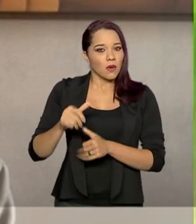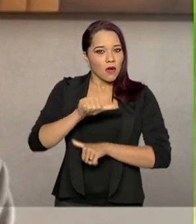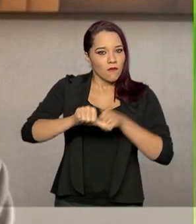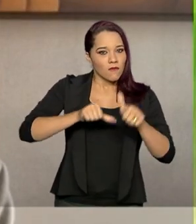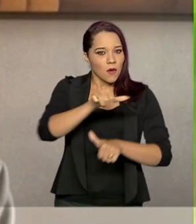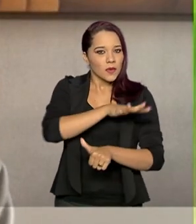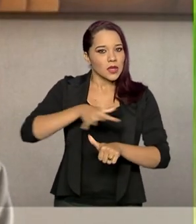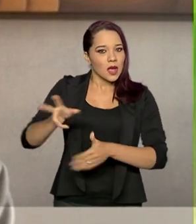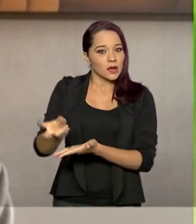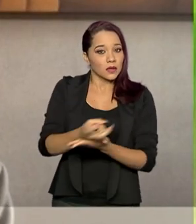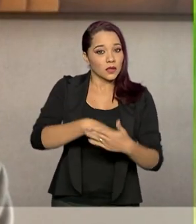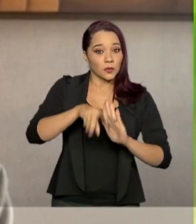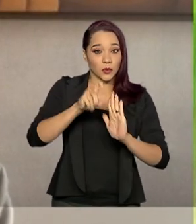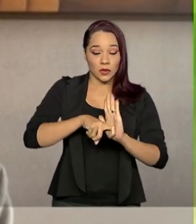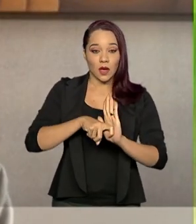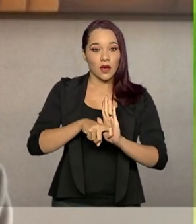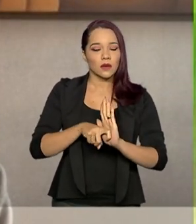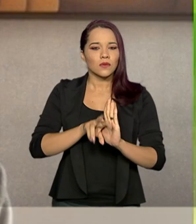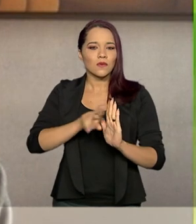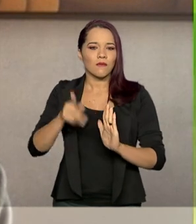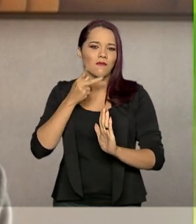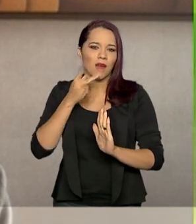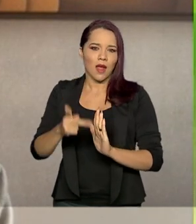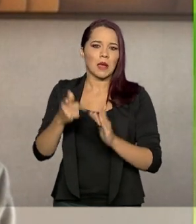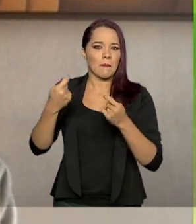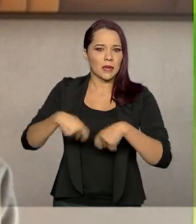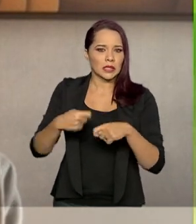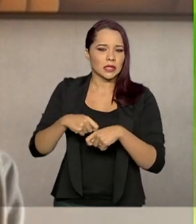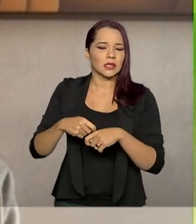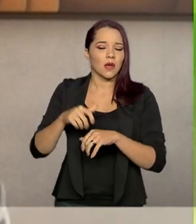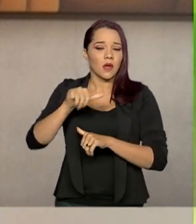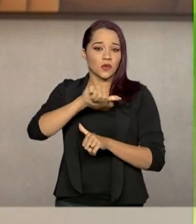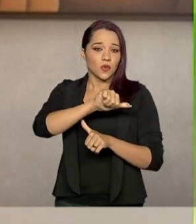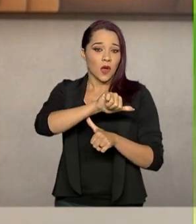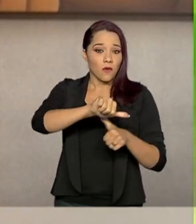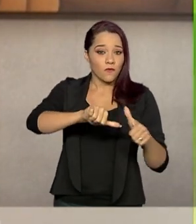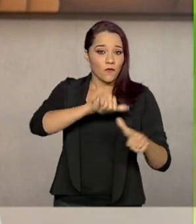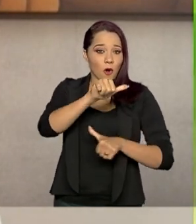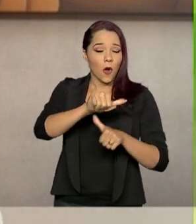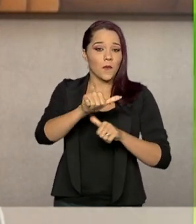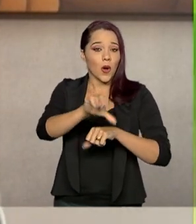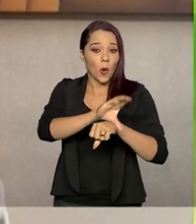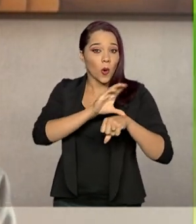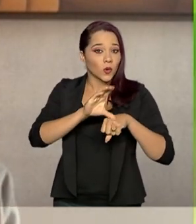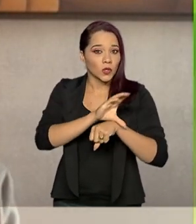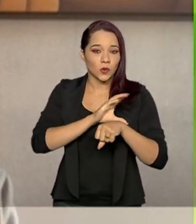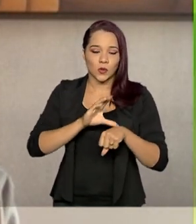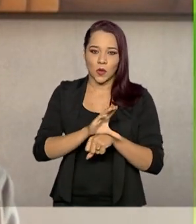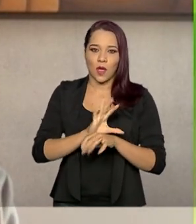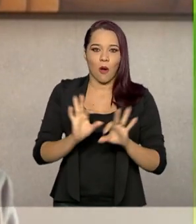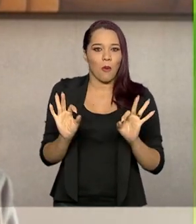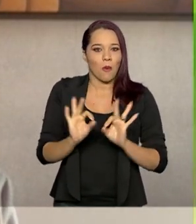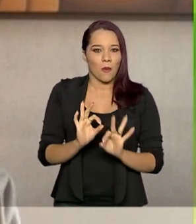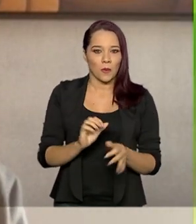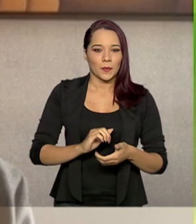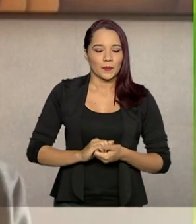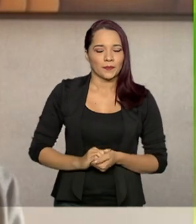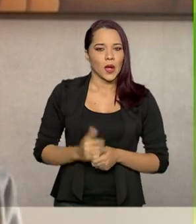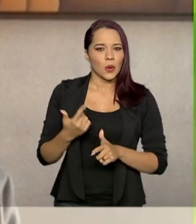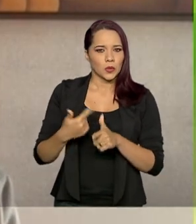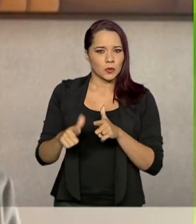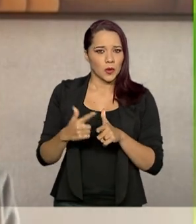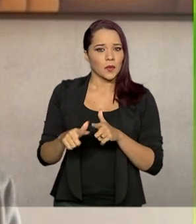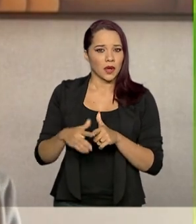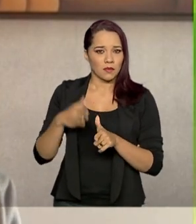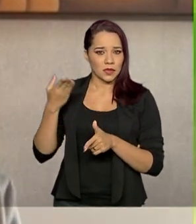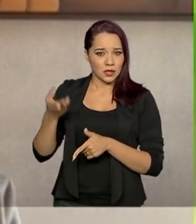não implica afirmar que nós precisamos de uma reforma constitucional. Os problemas que